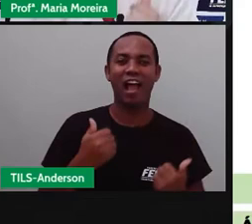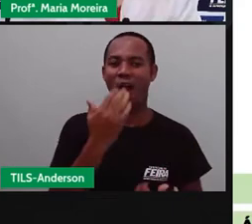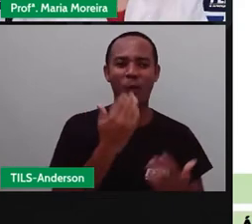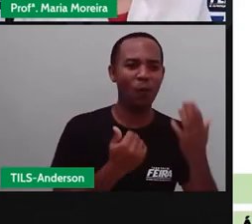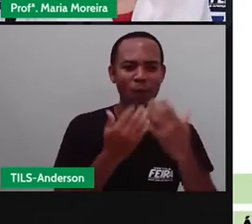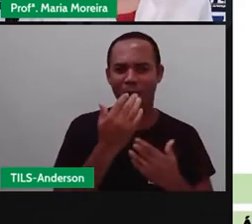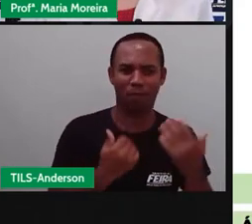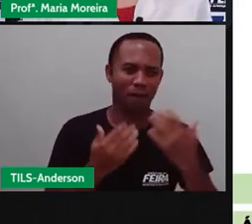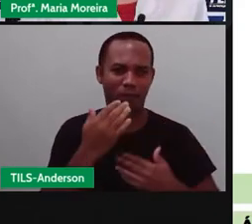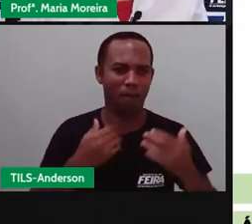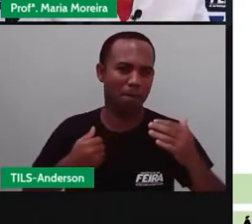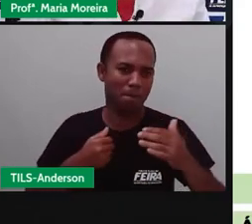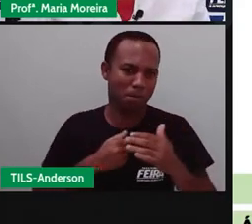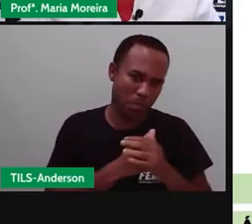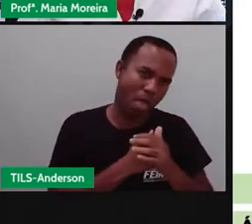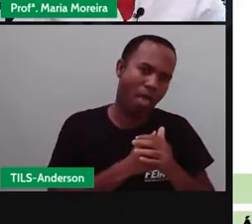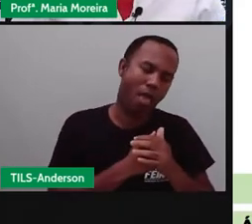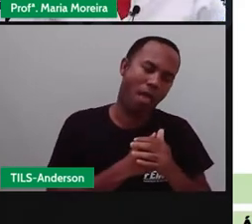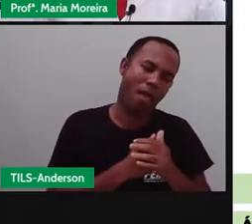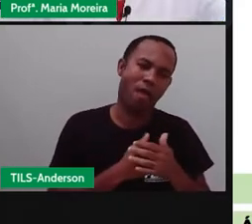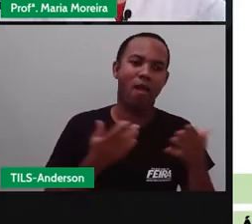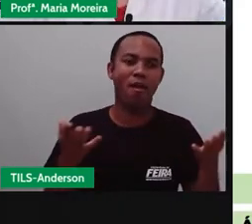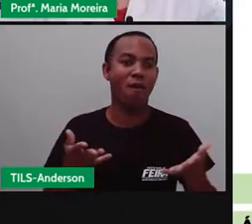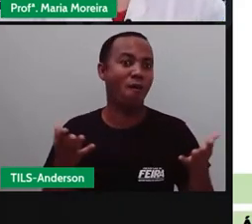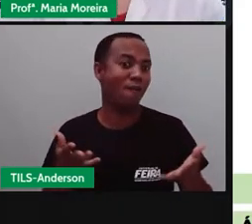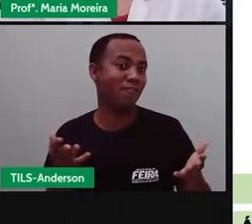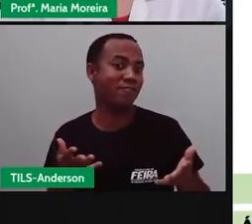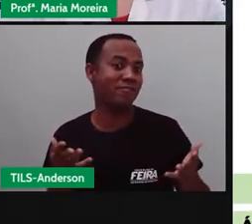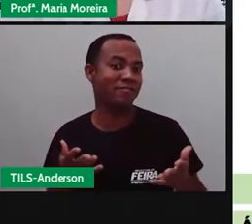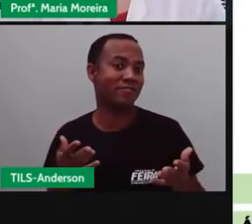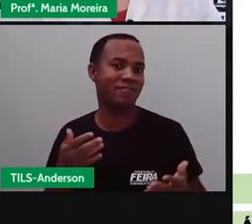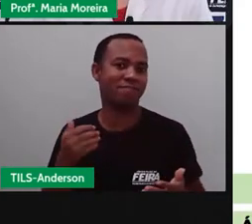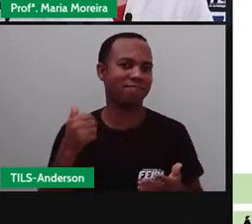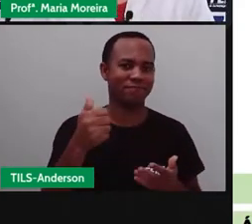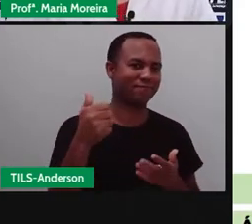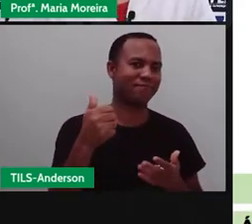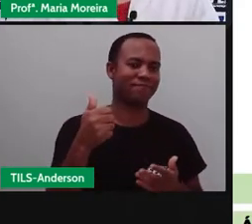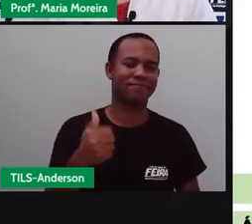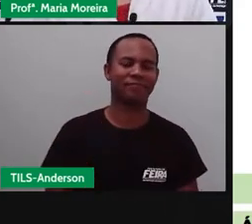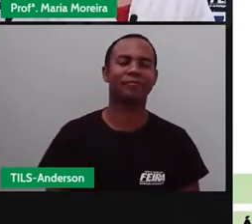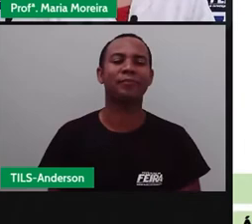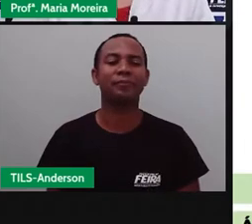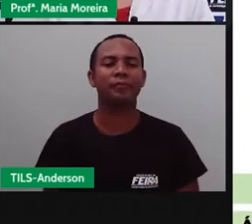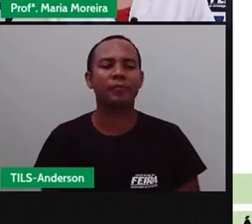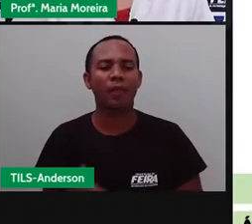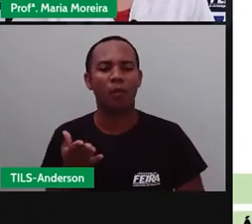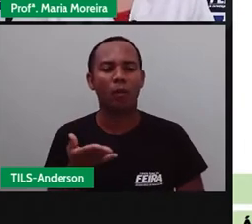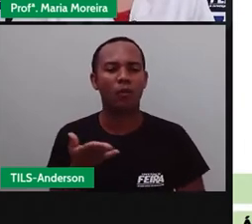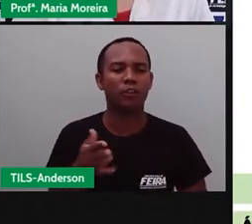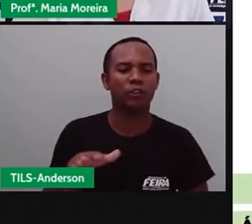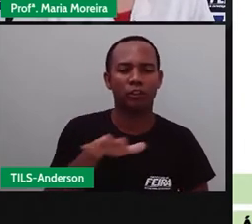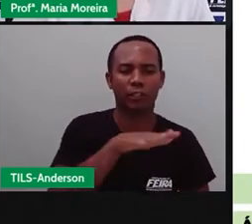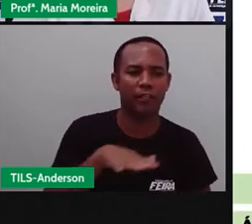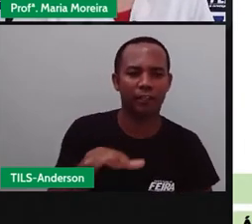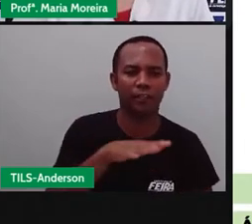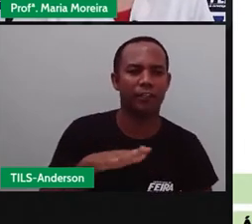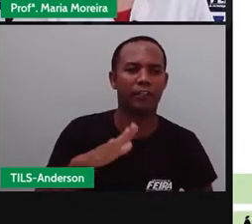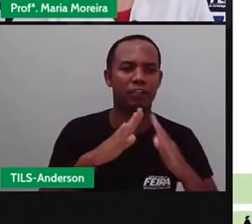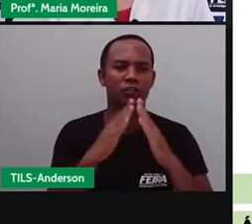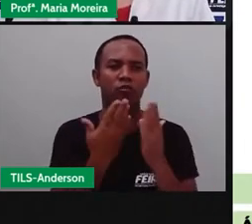bastante. Hoje é dia, Anderson, é hoje, é hoje, é hoje. Nossa área de conhecimento